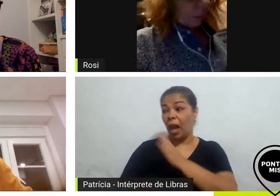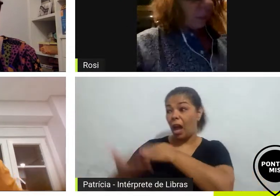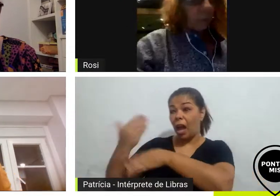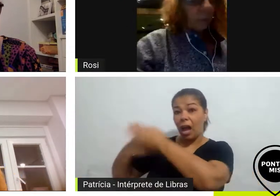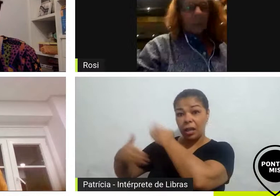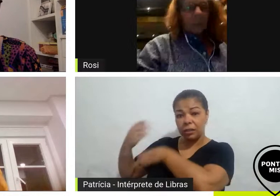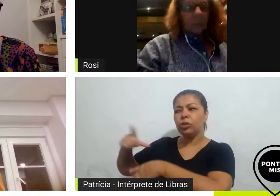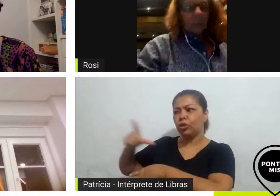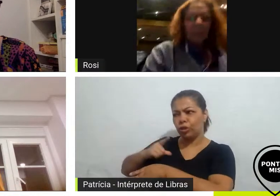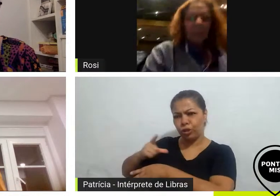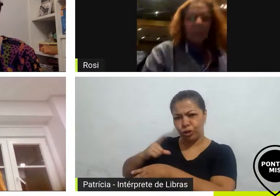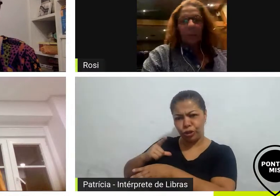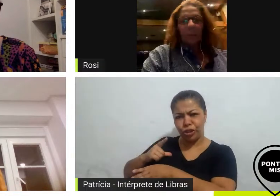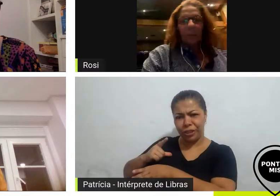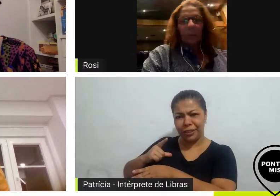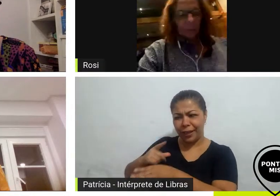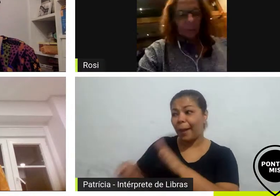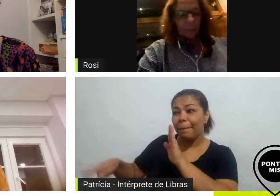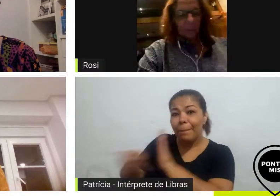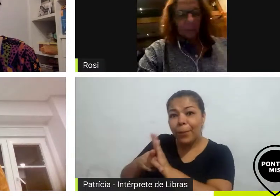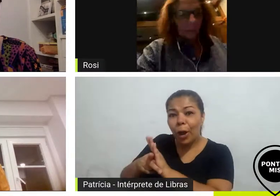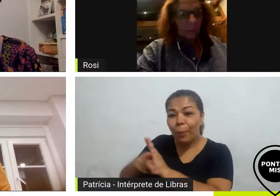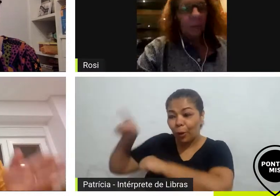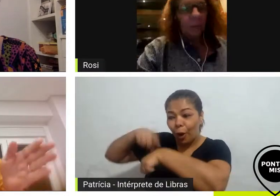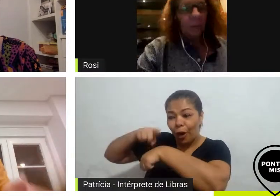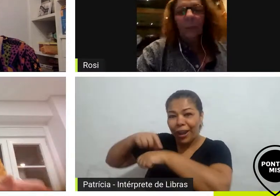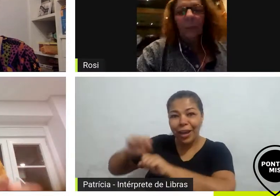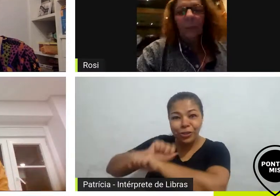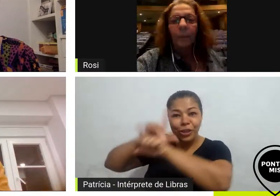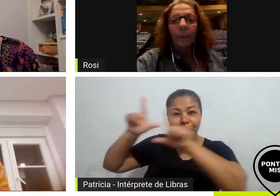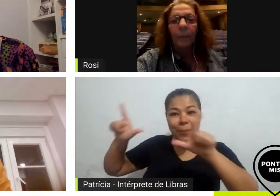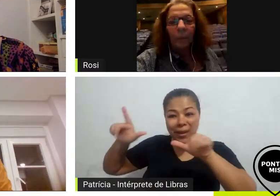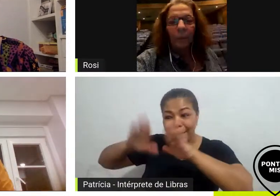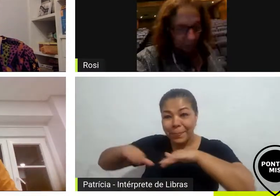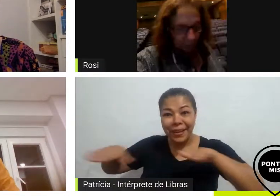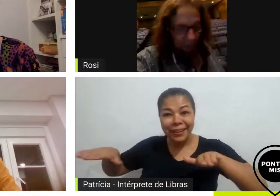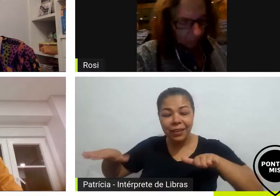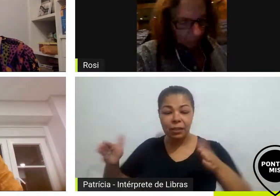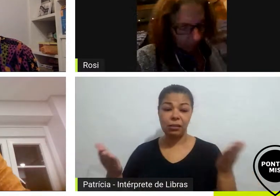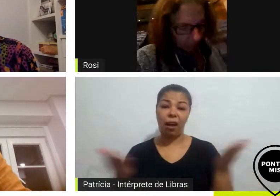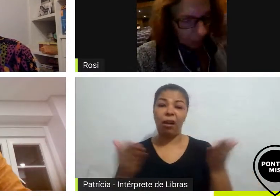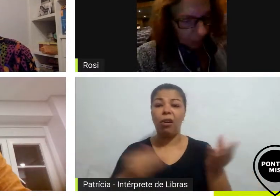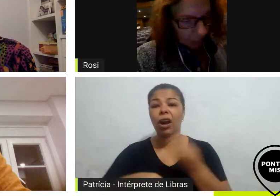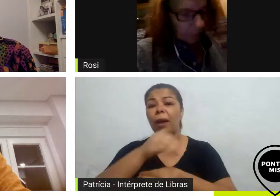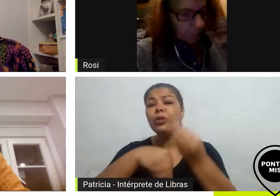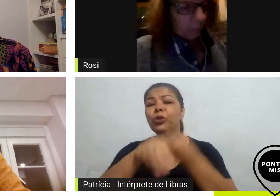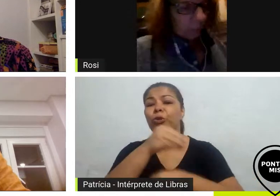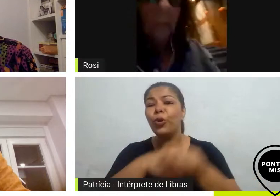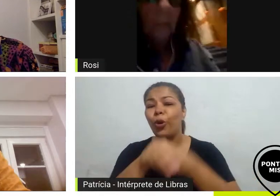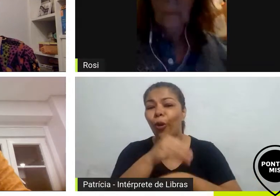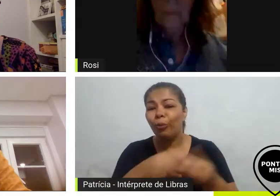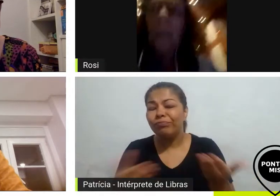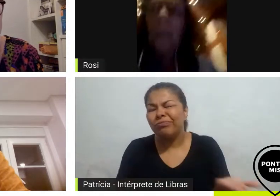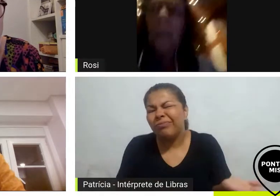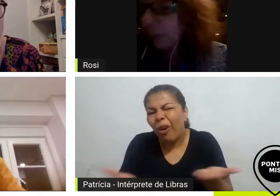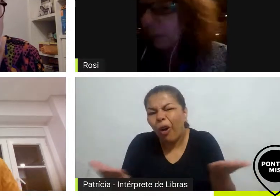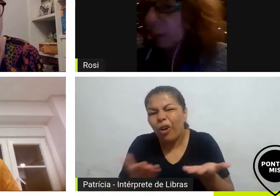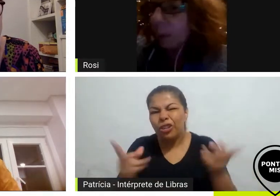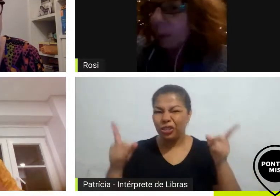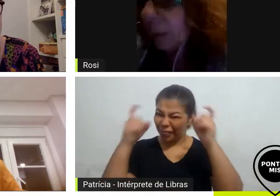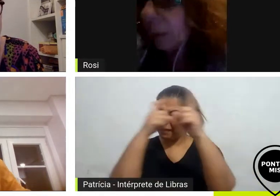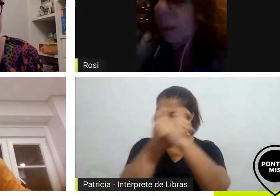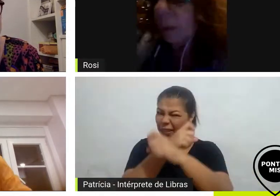canal próprio para a criança que é o Globo então eles foram segmentando então acho que hoje é difícil a gente fazer essa